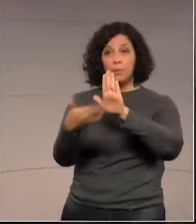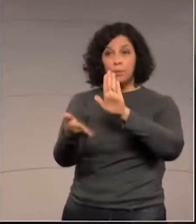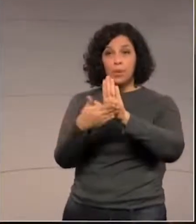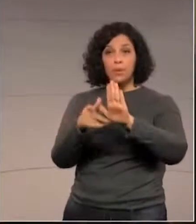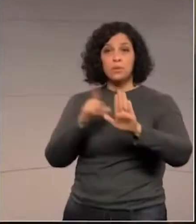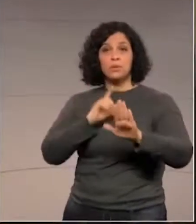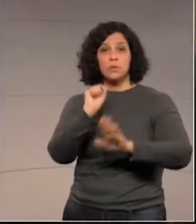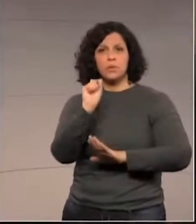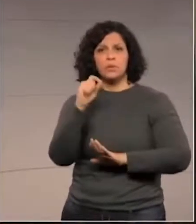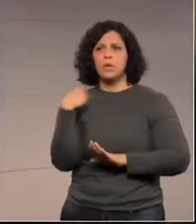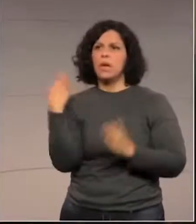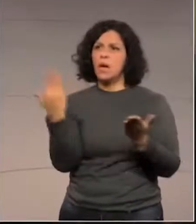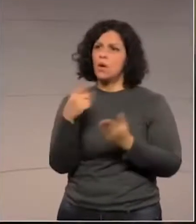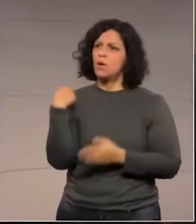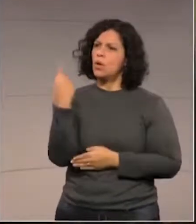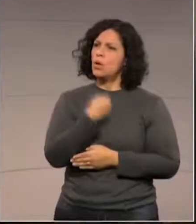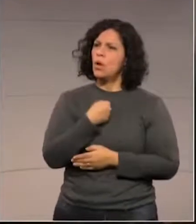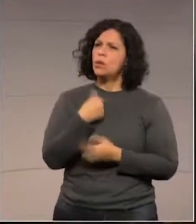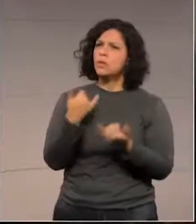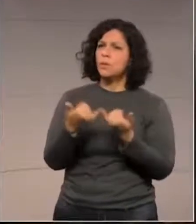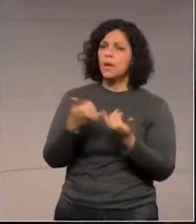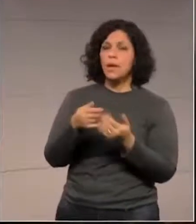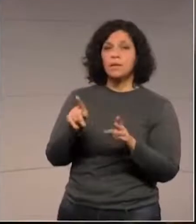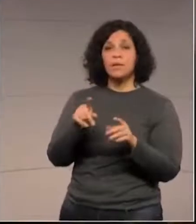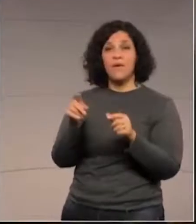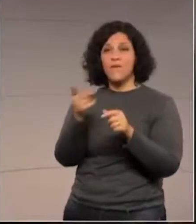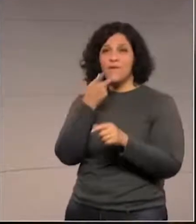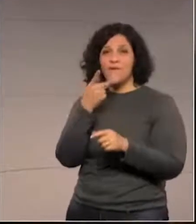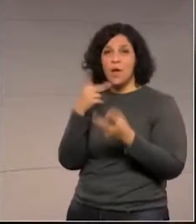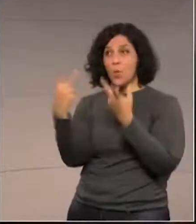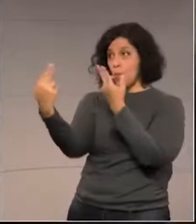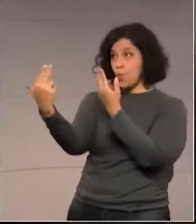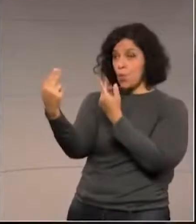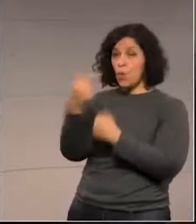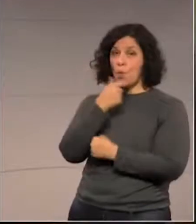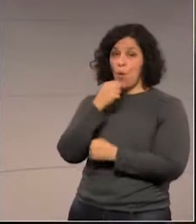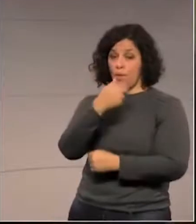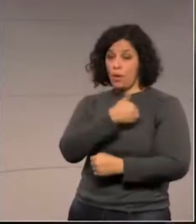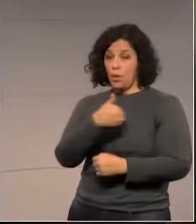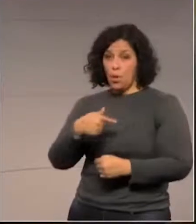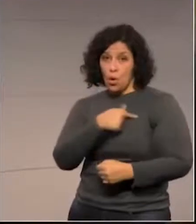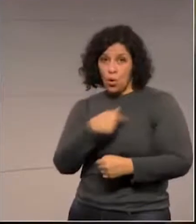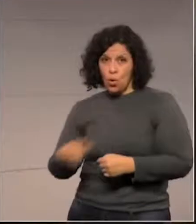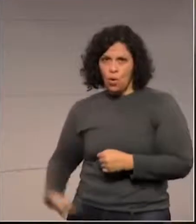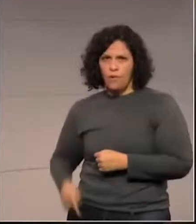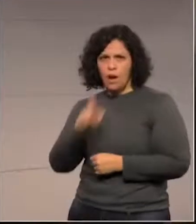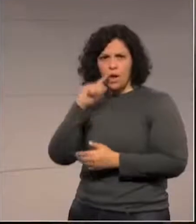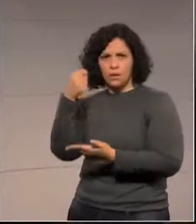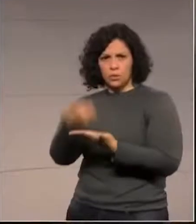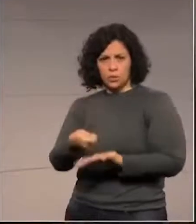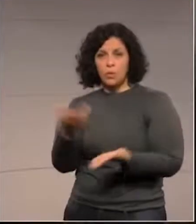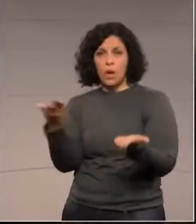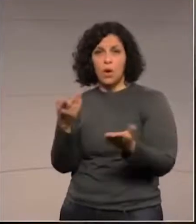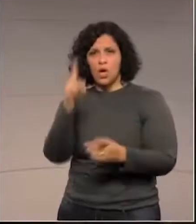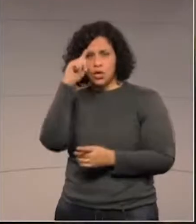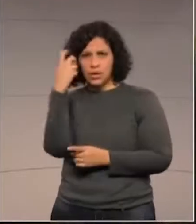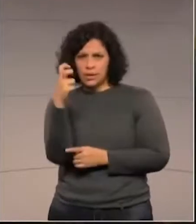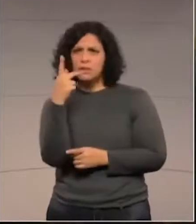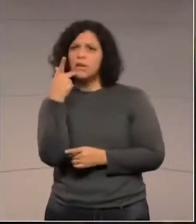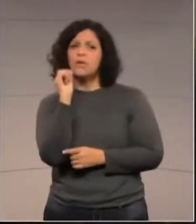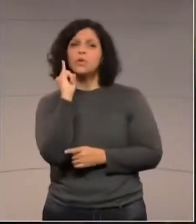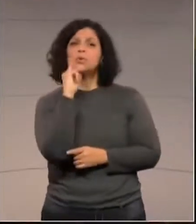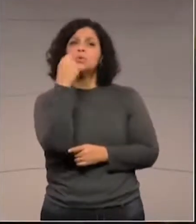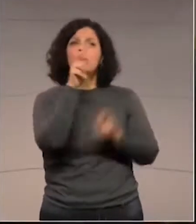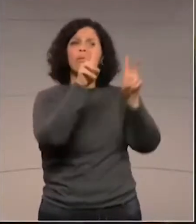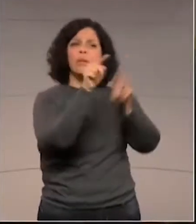e aqui eu parafrasei o governador Ratinho Júnior, que disse, agora, recentemente, 15 de agosto, que a Ilha do